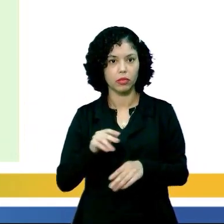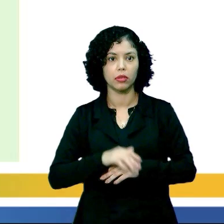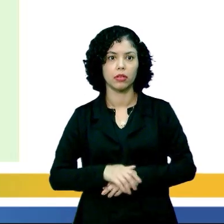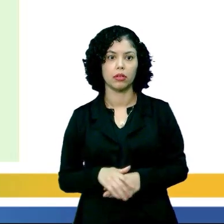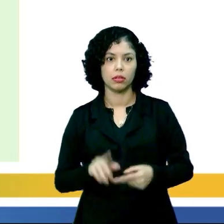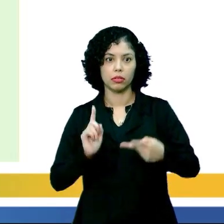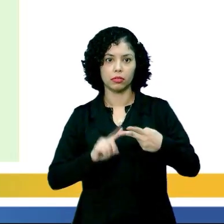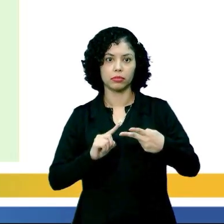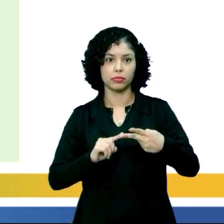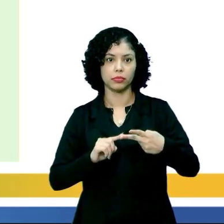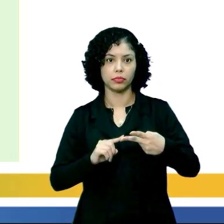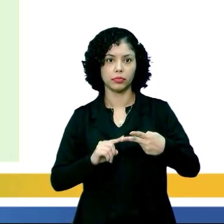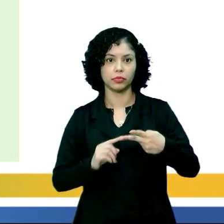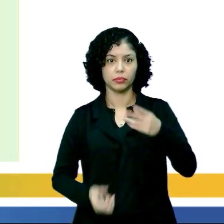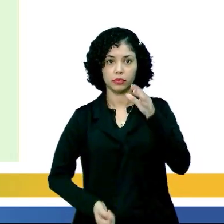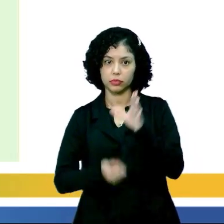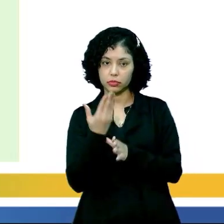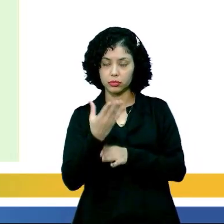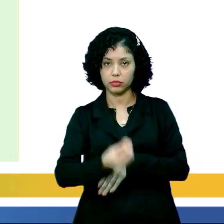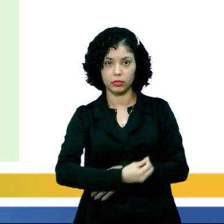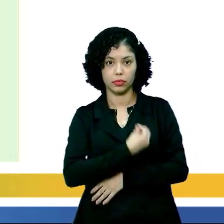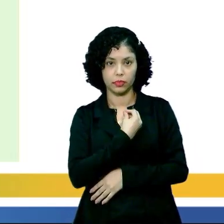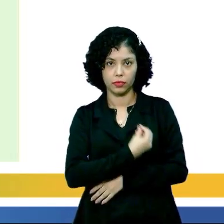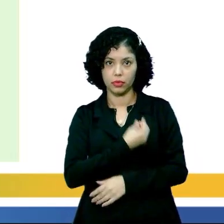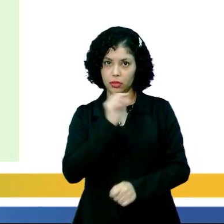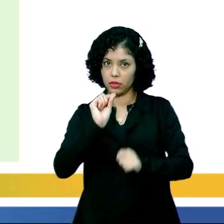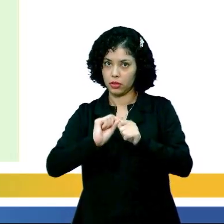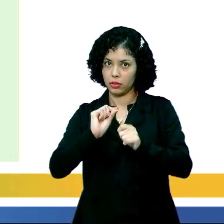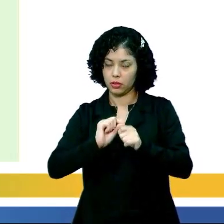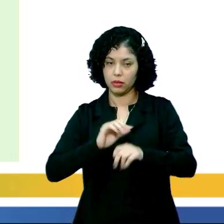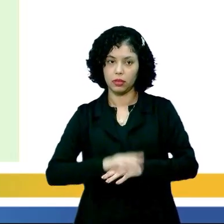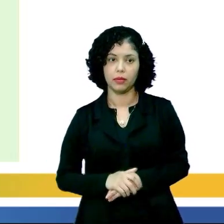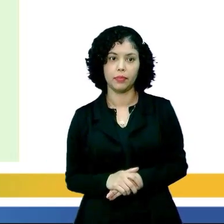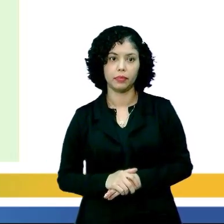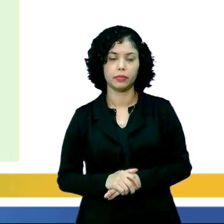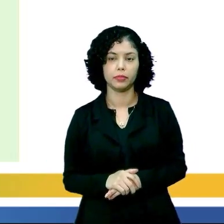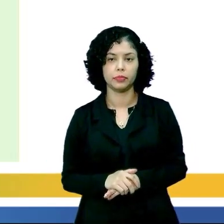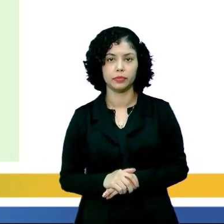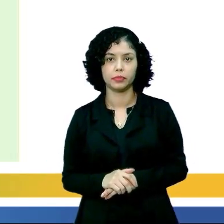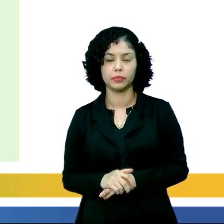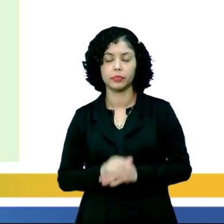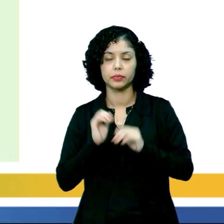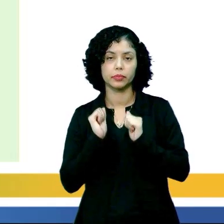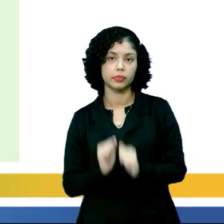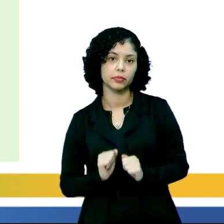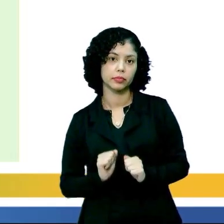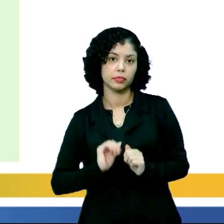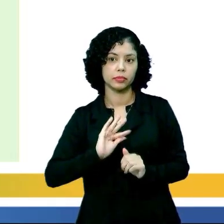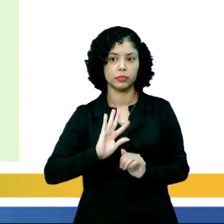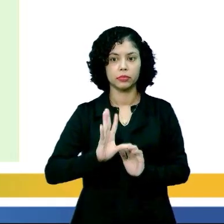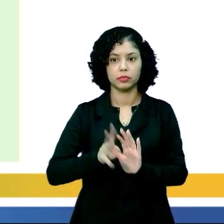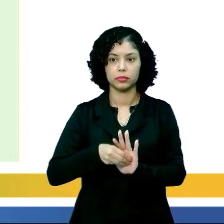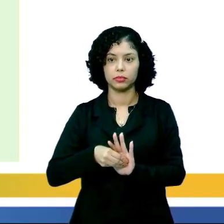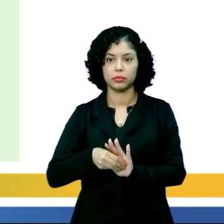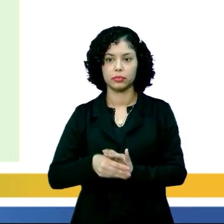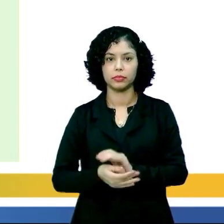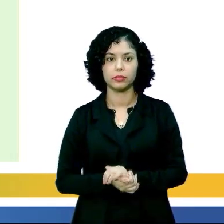patrimônio. Os modos de criar, de fazer e de viver, né? Nós podemos aí colocar